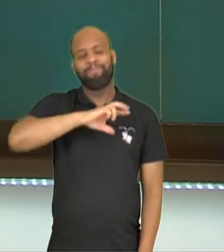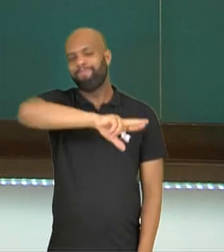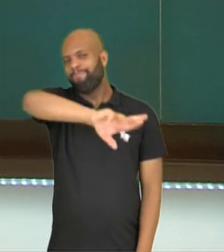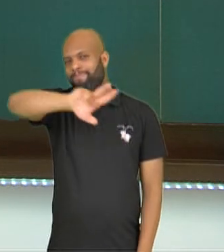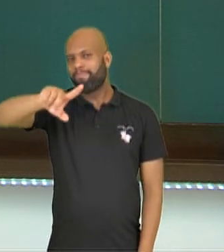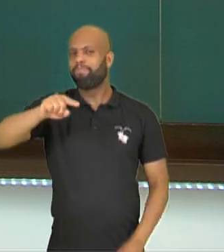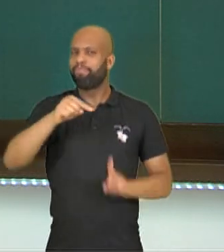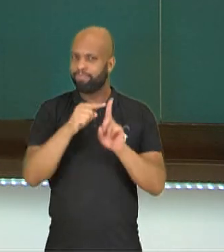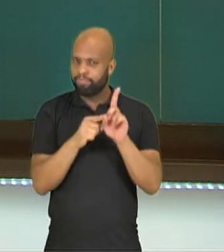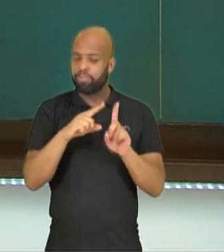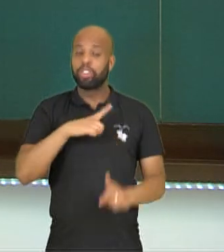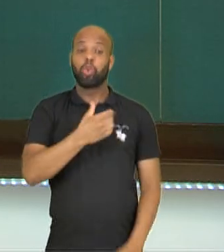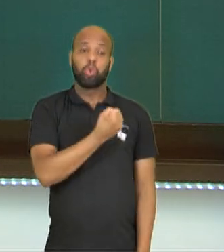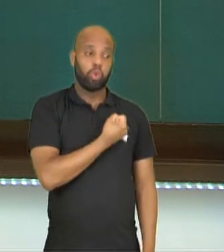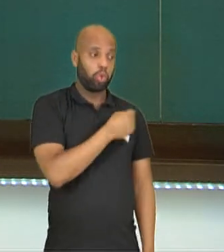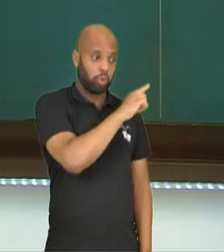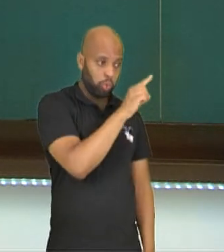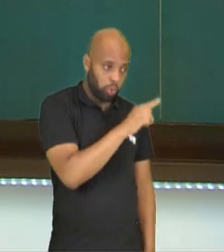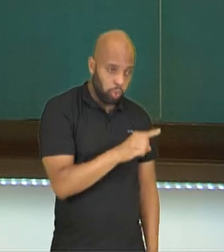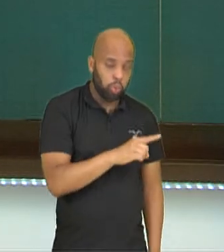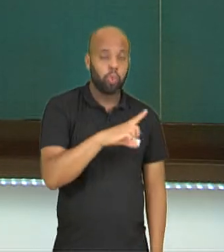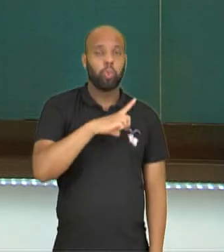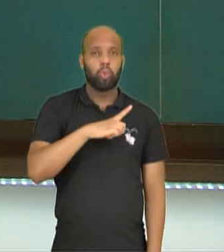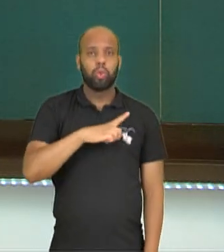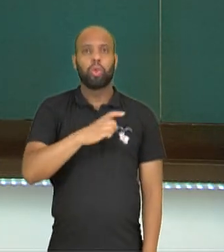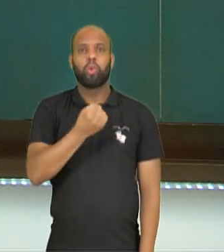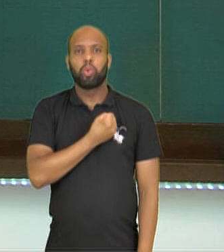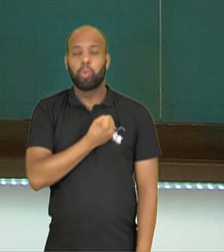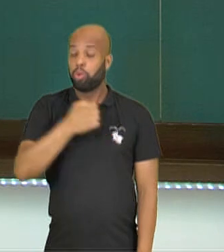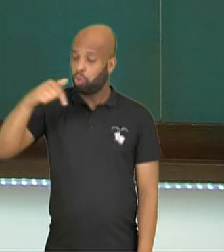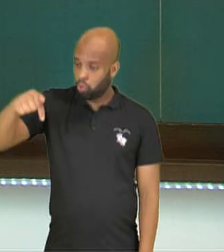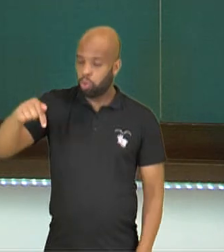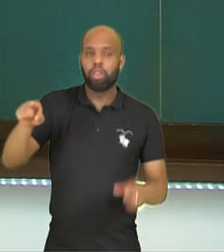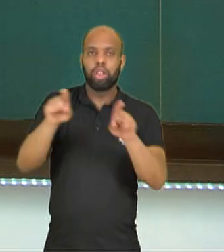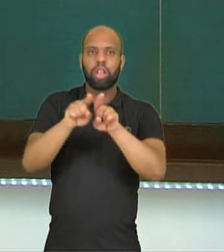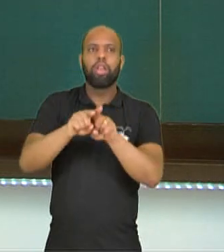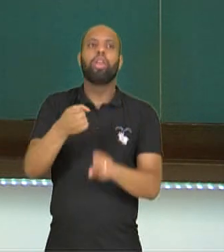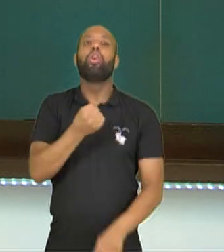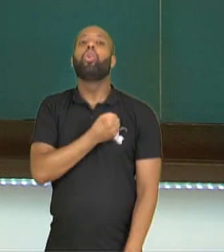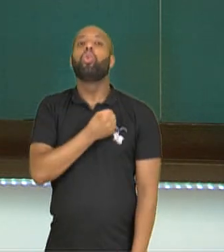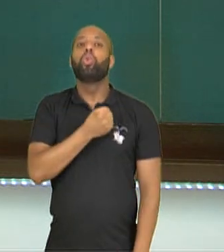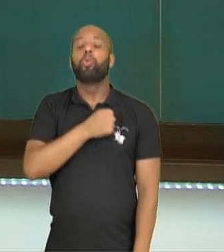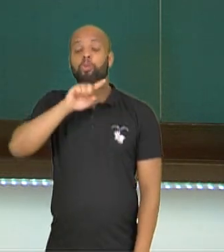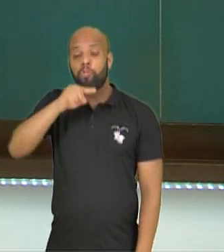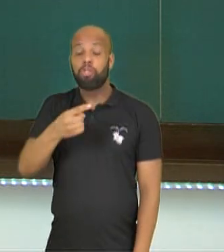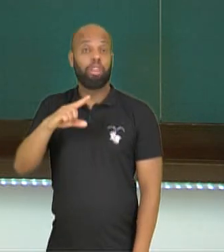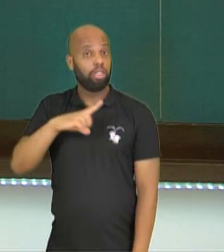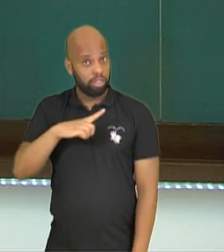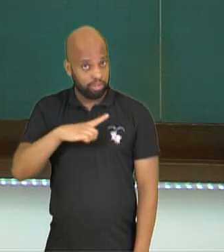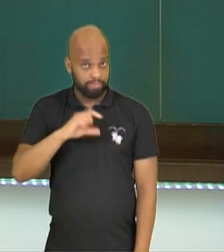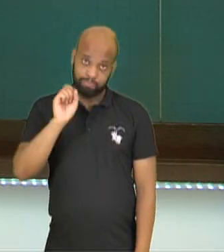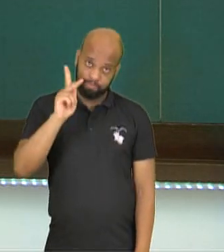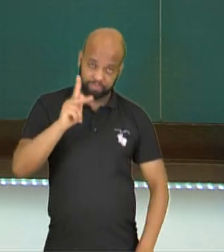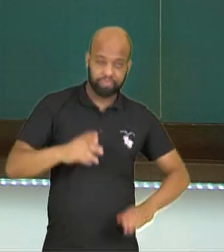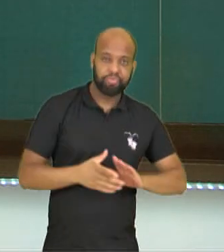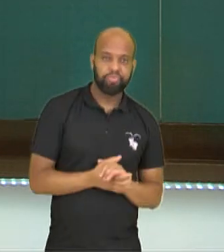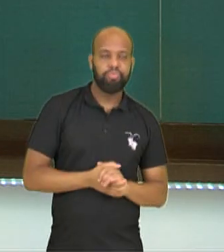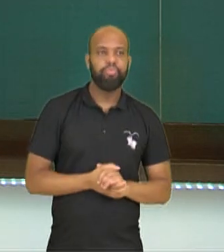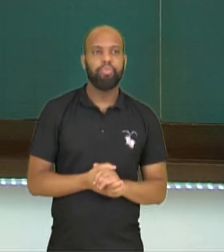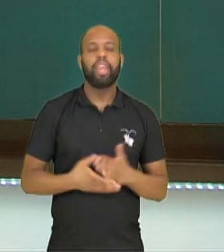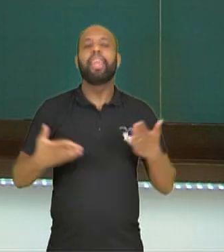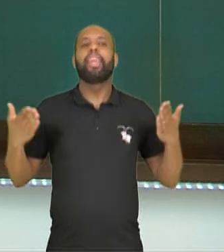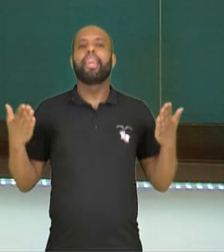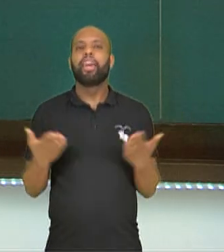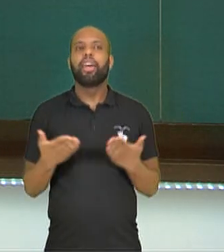inteiros, números racionais, números com vírgula. Então nós precisamos saber operar com eles, ok? Operações